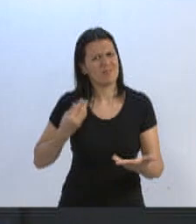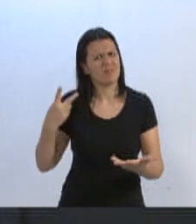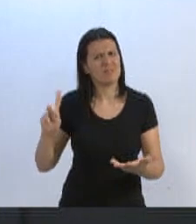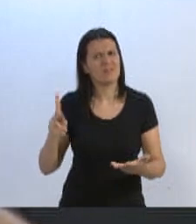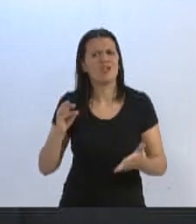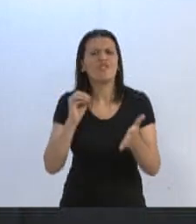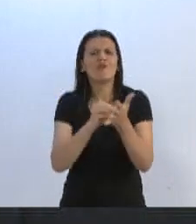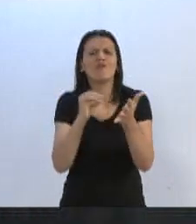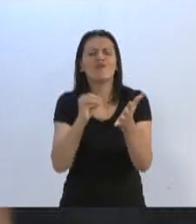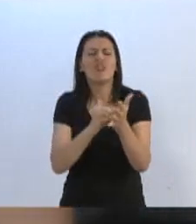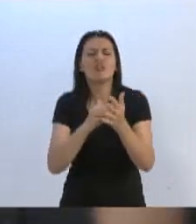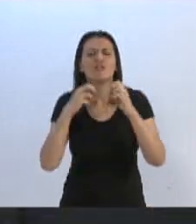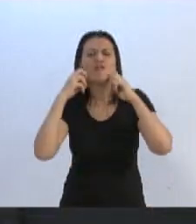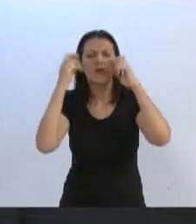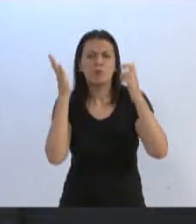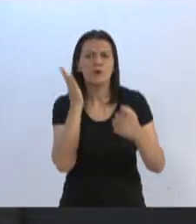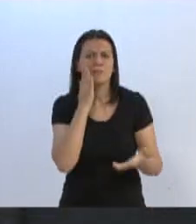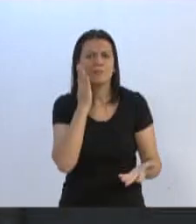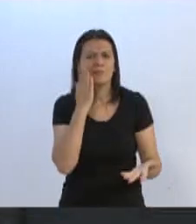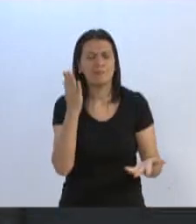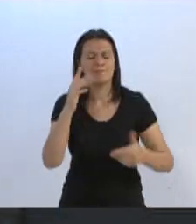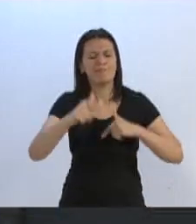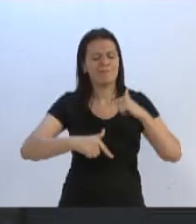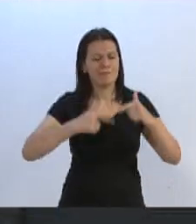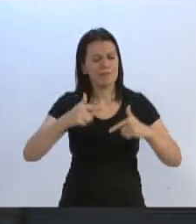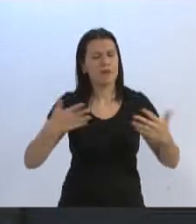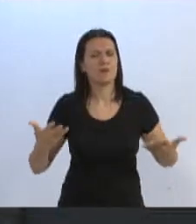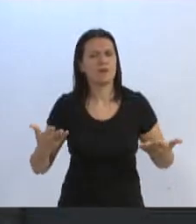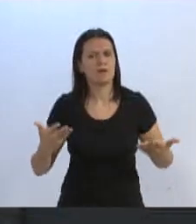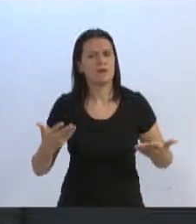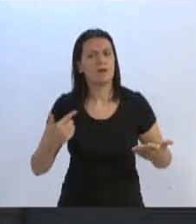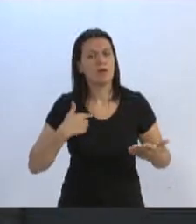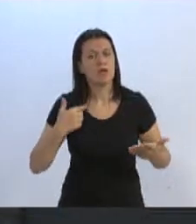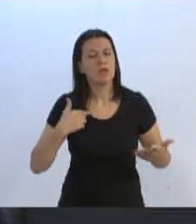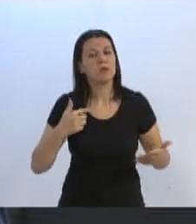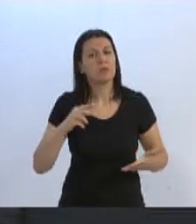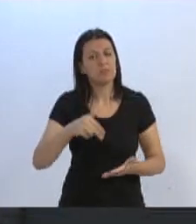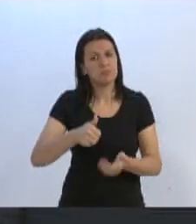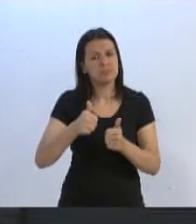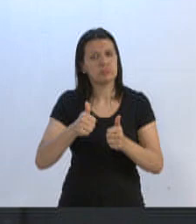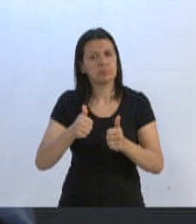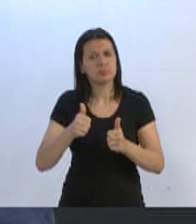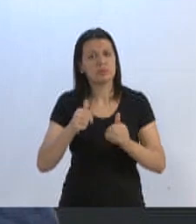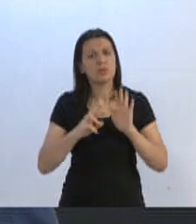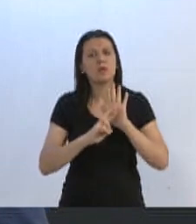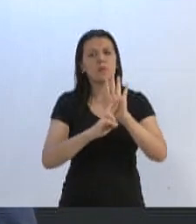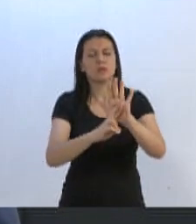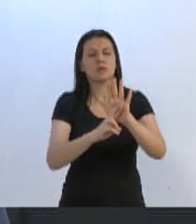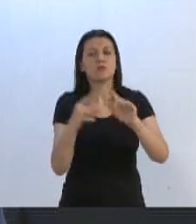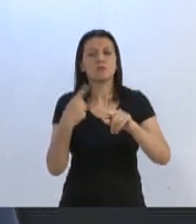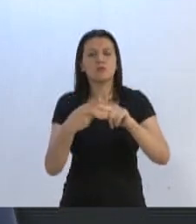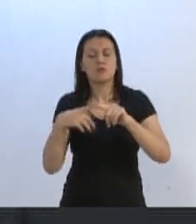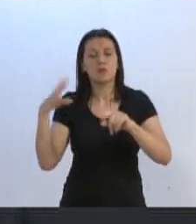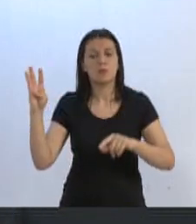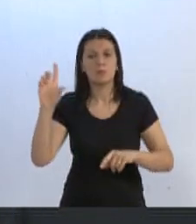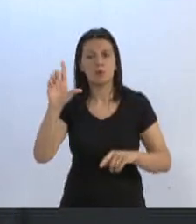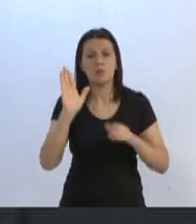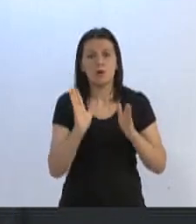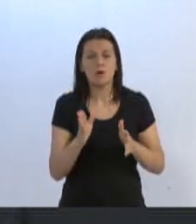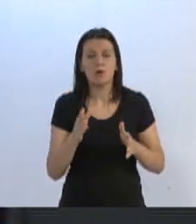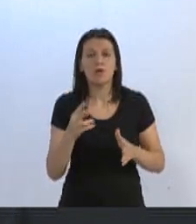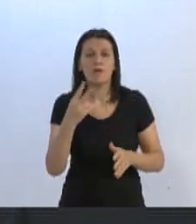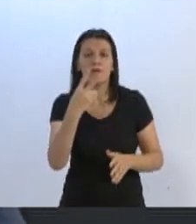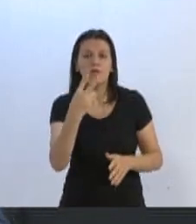Falta de vergonha na cara. Vamos trabalhar. Vamos defender. Eu sou favorável à maior representatividade. Porque Blumenau agora, dos